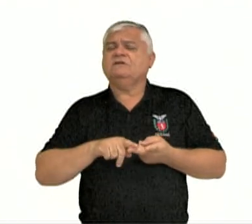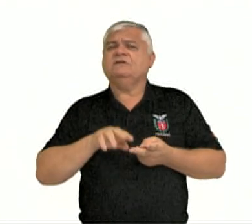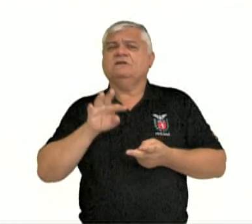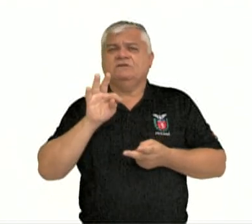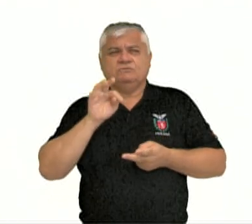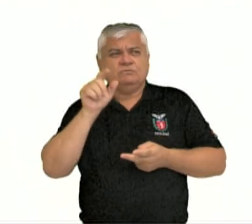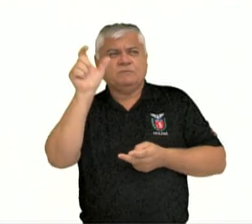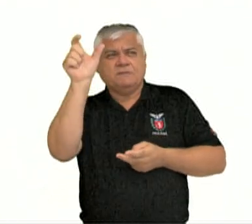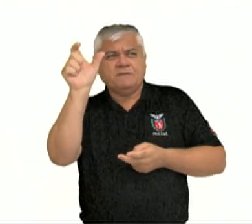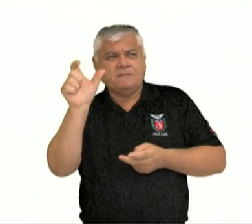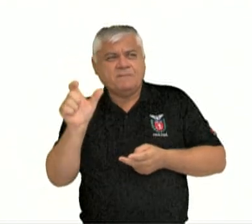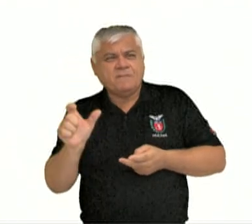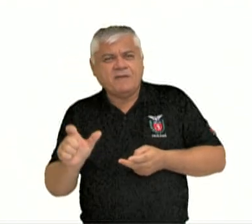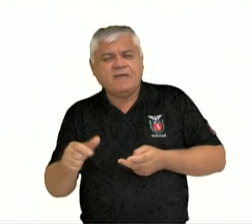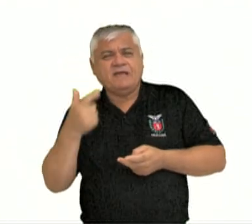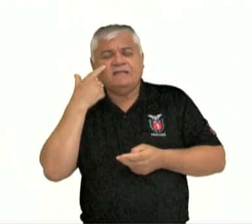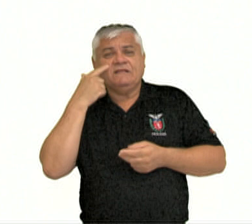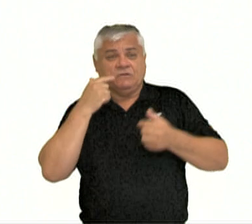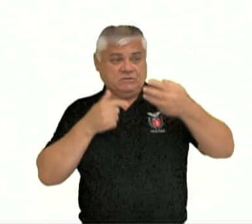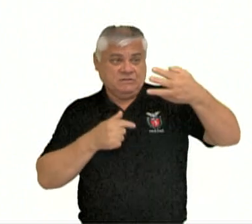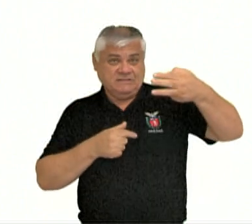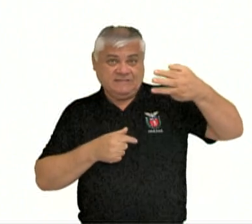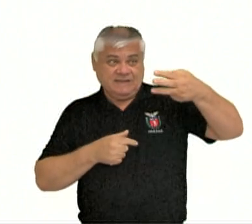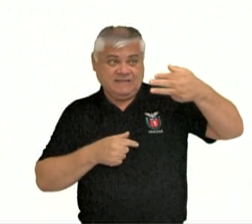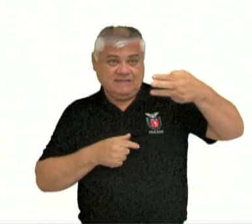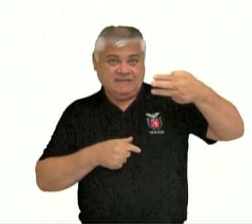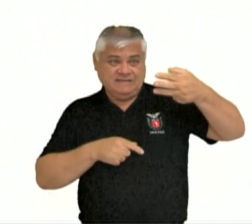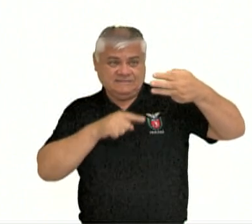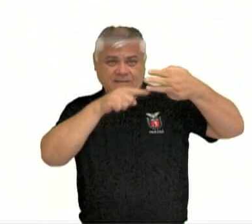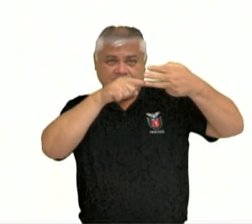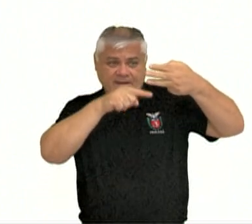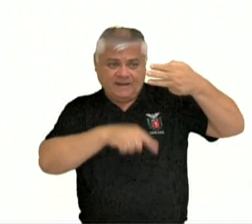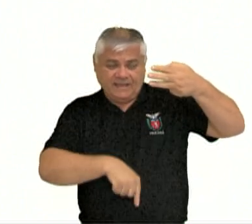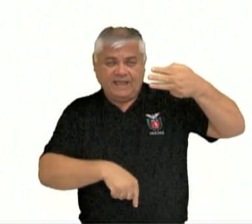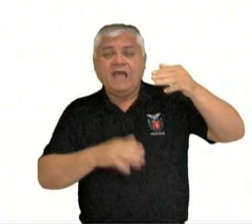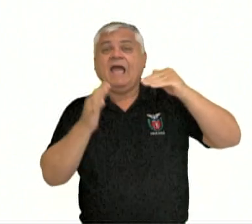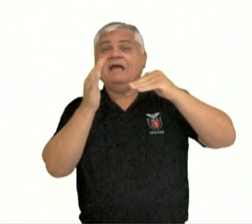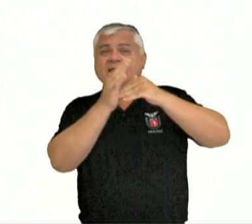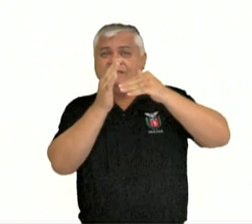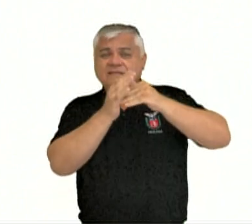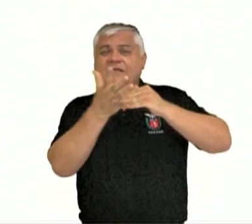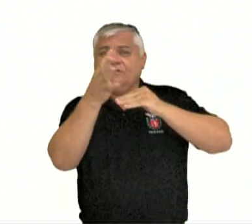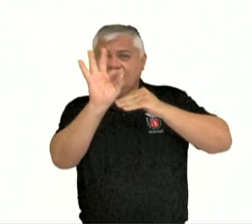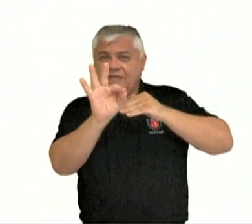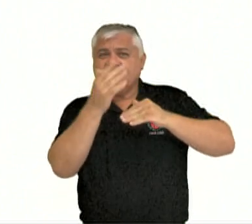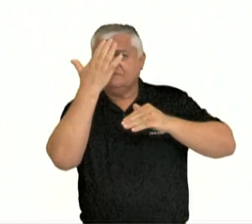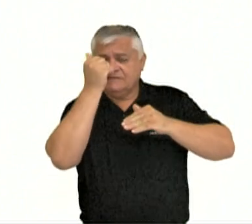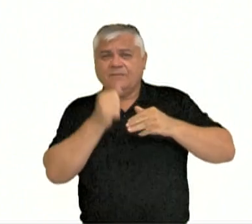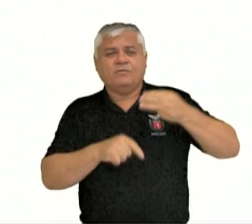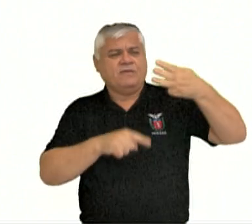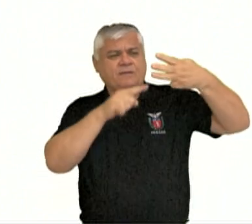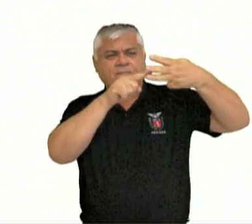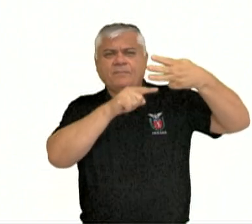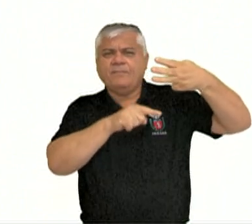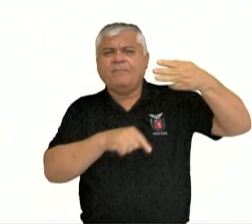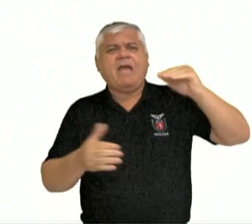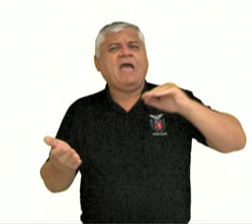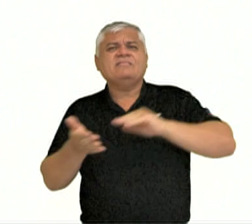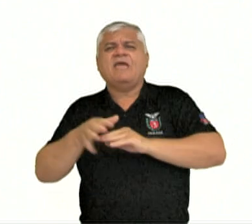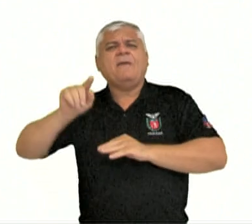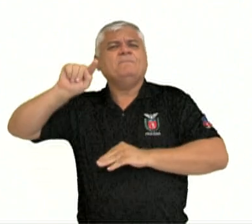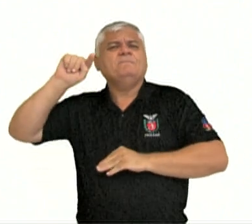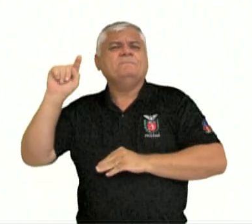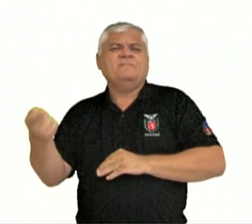e a partir do 13, quem sabe do 1 ao 10, sabe do 1 ao 1.000, porque agora eles começam a